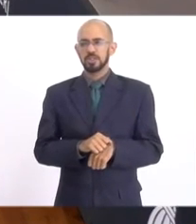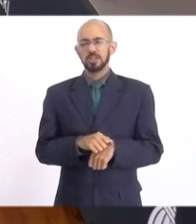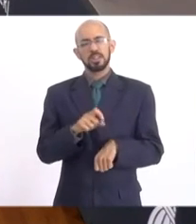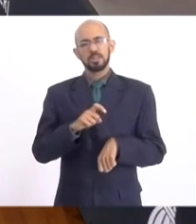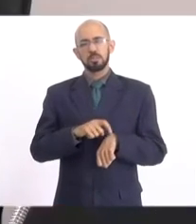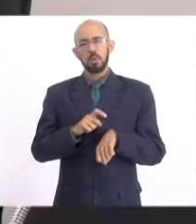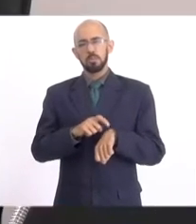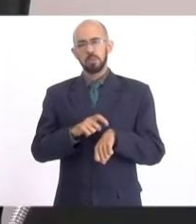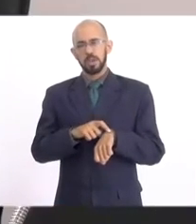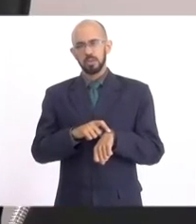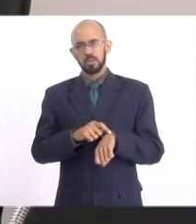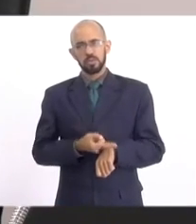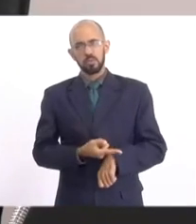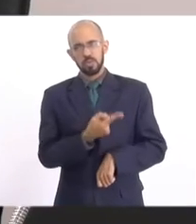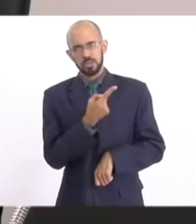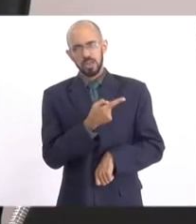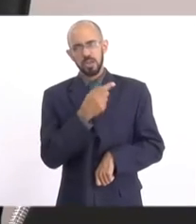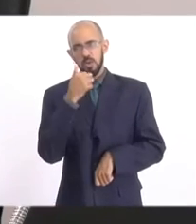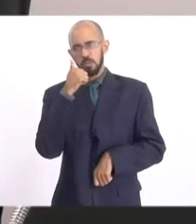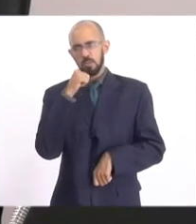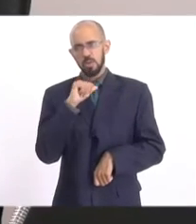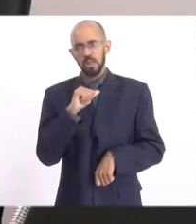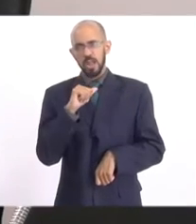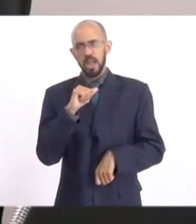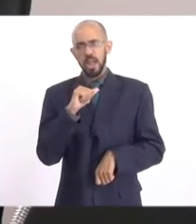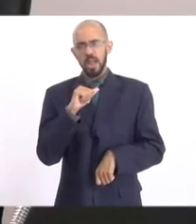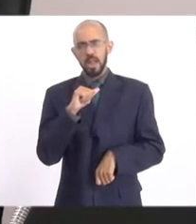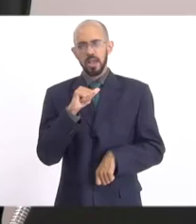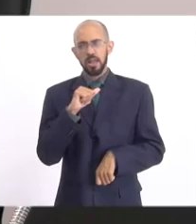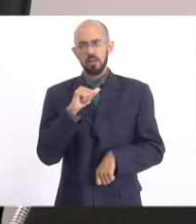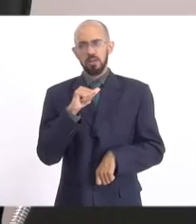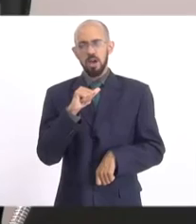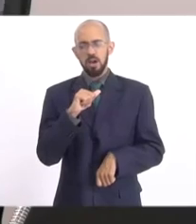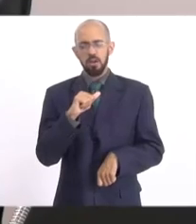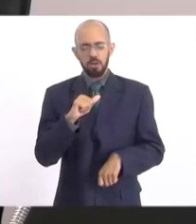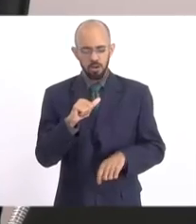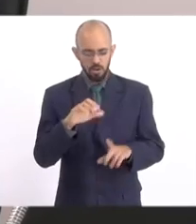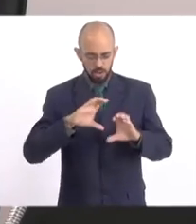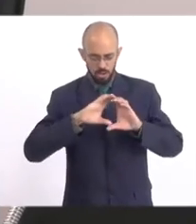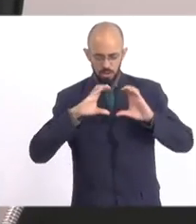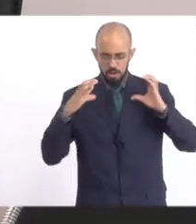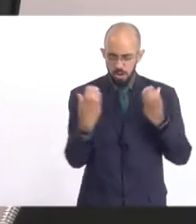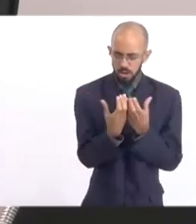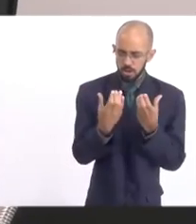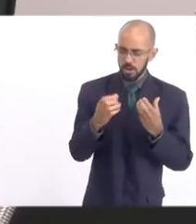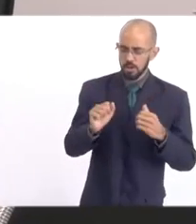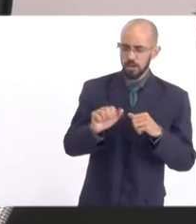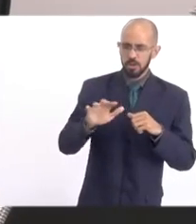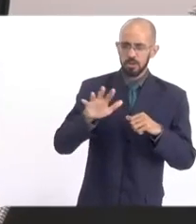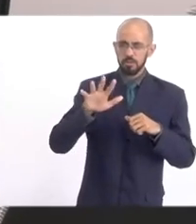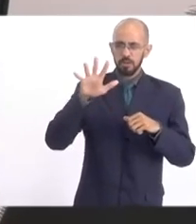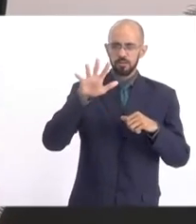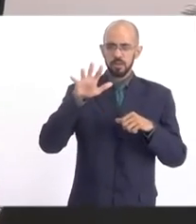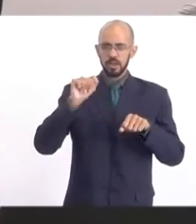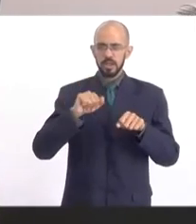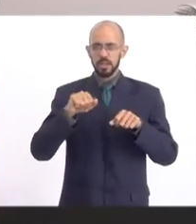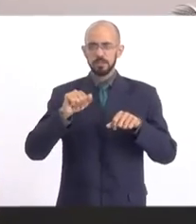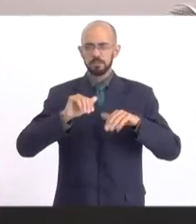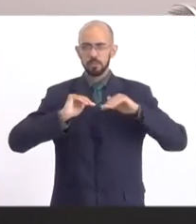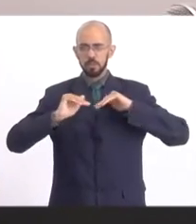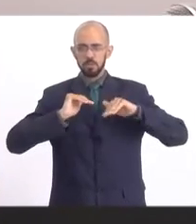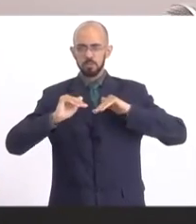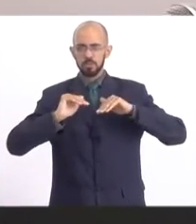momento em que você, como mulher, oriunda da comunidade, da favela, oriunda do movimento social,